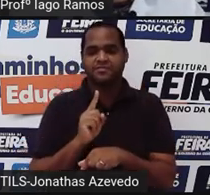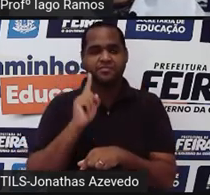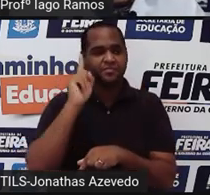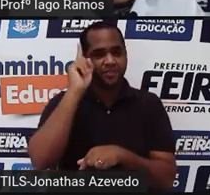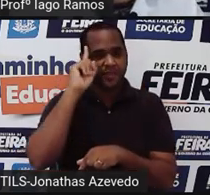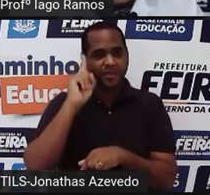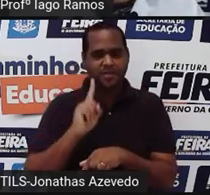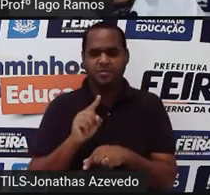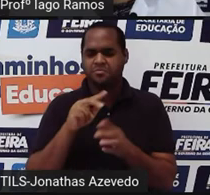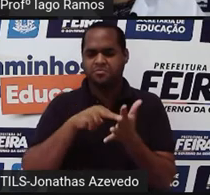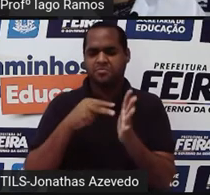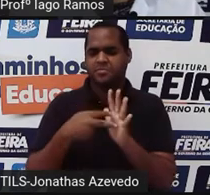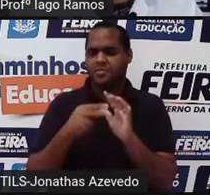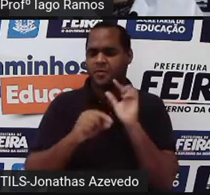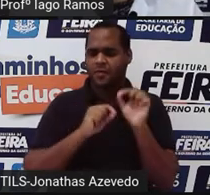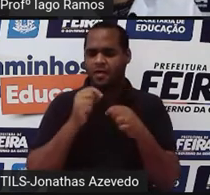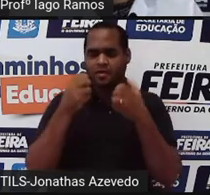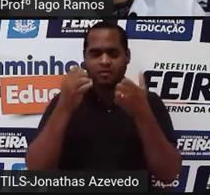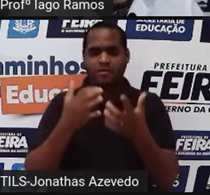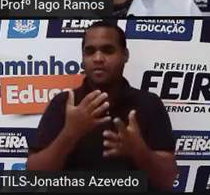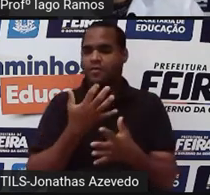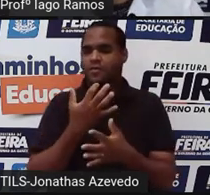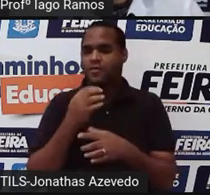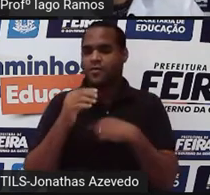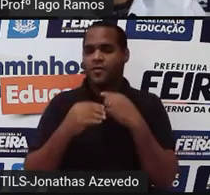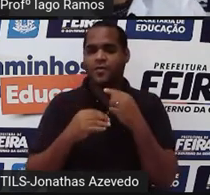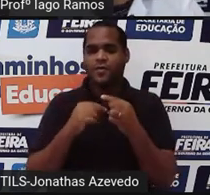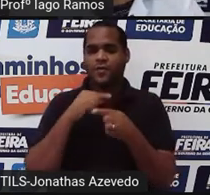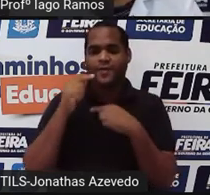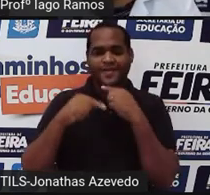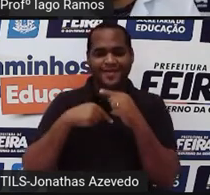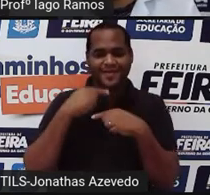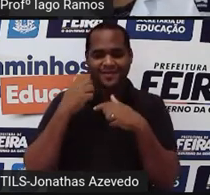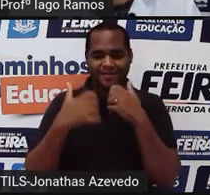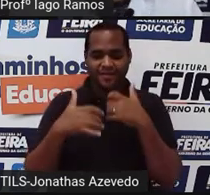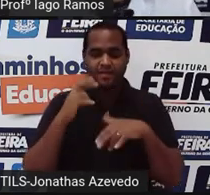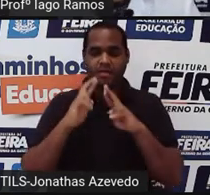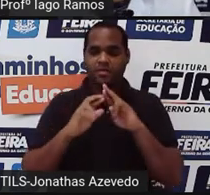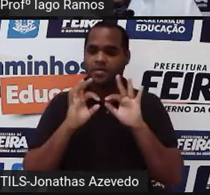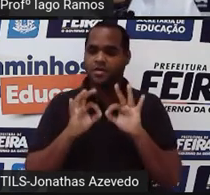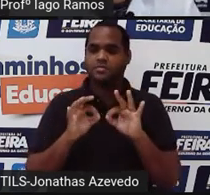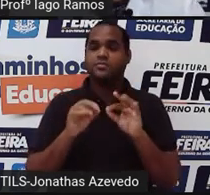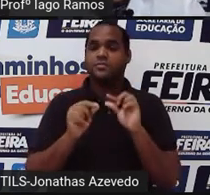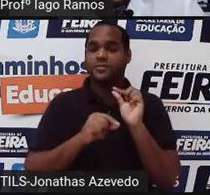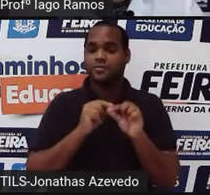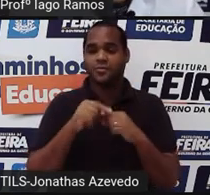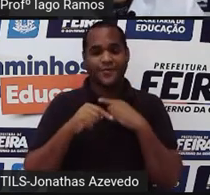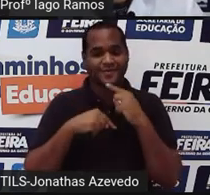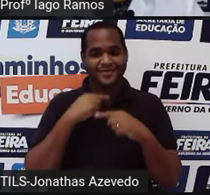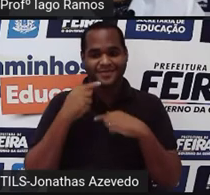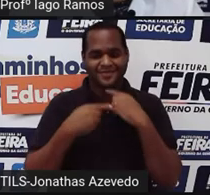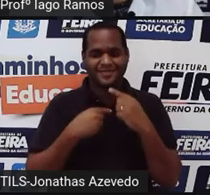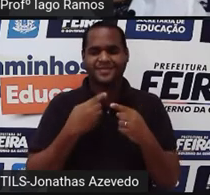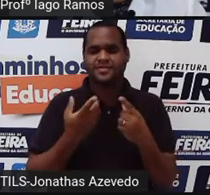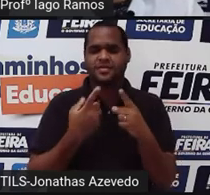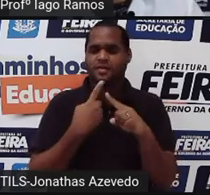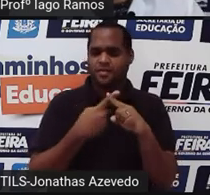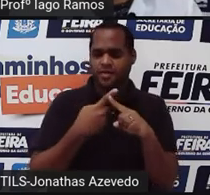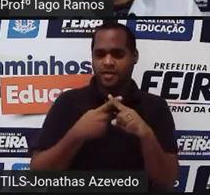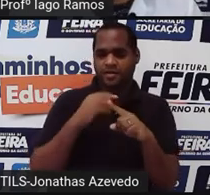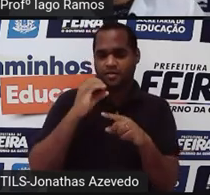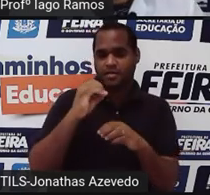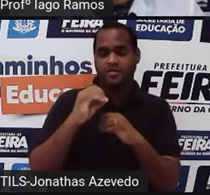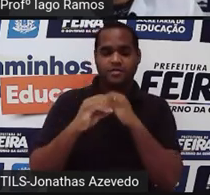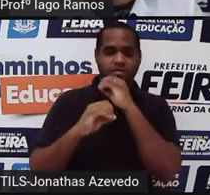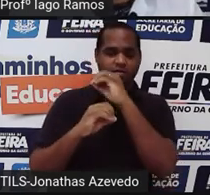Indeterminação significa a gente não consegue determinar o resultado. E por que 0 elevado